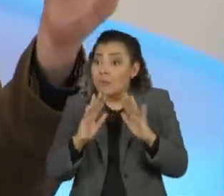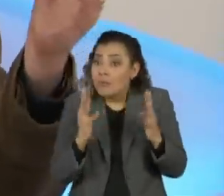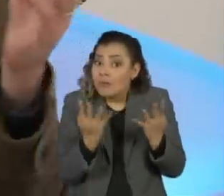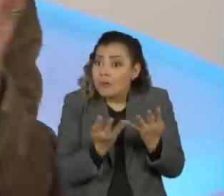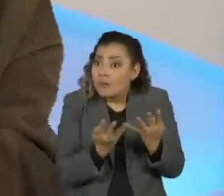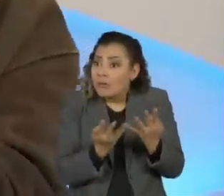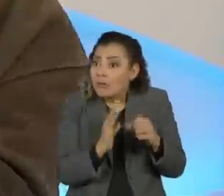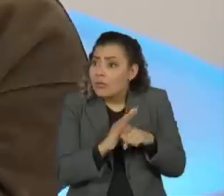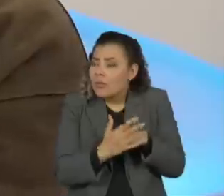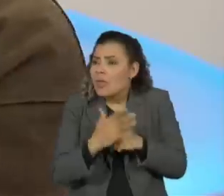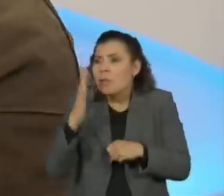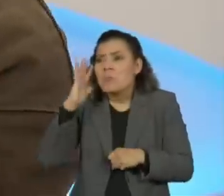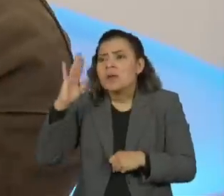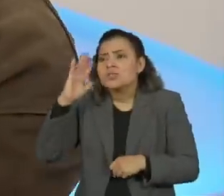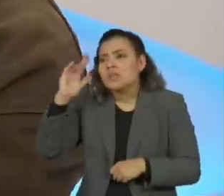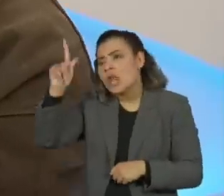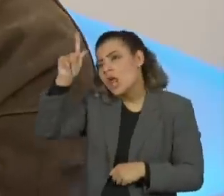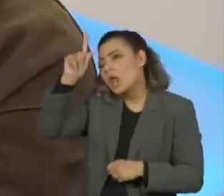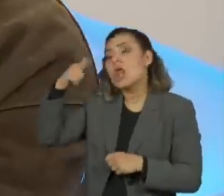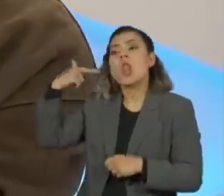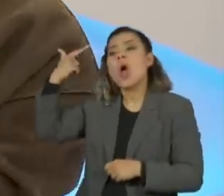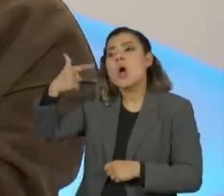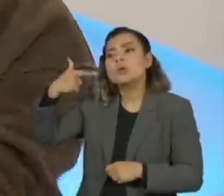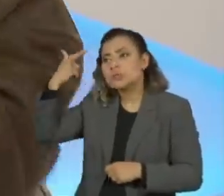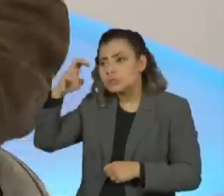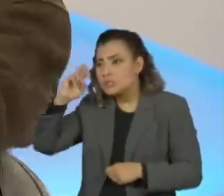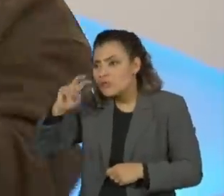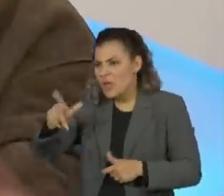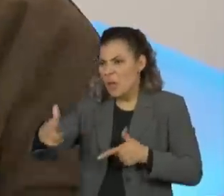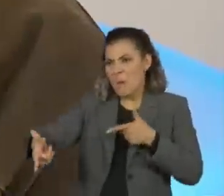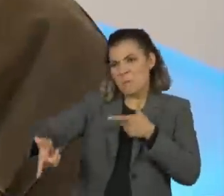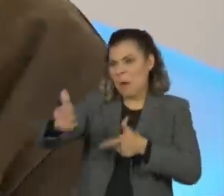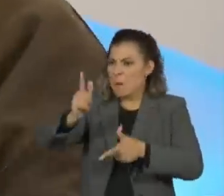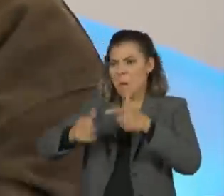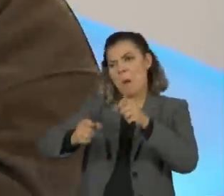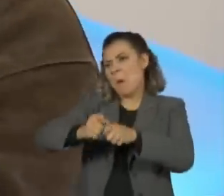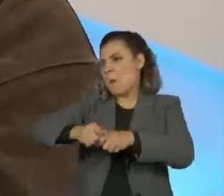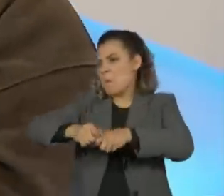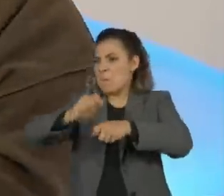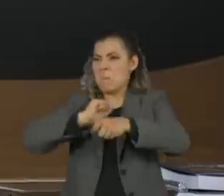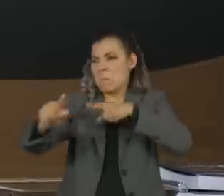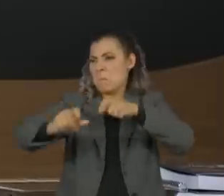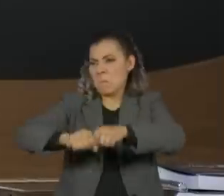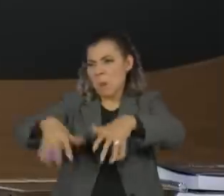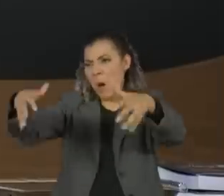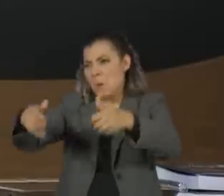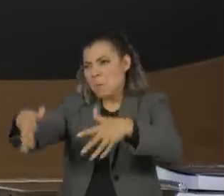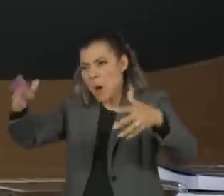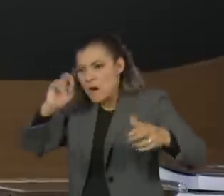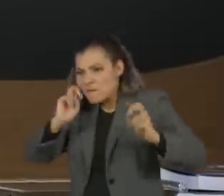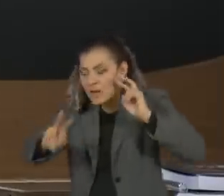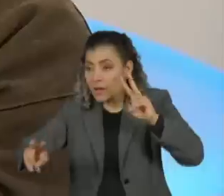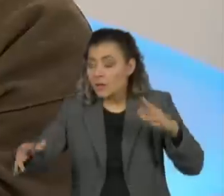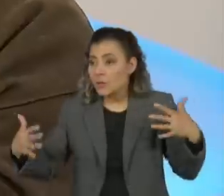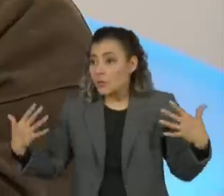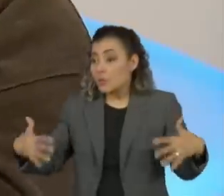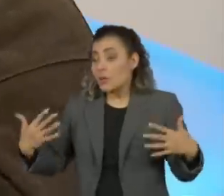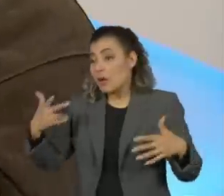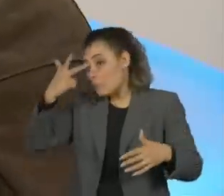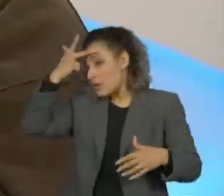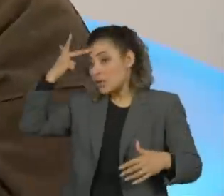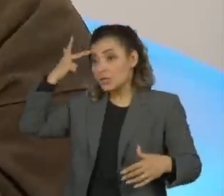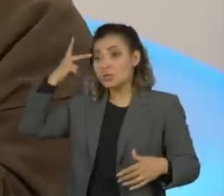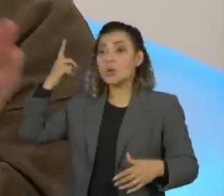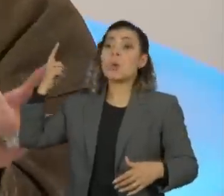bombardeio de Londres, a V2 caindo, o Churchill dizendo, vai todo mundo para o bunker. na moda agora. Aí vem um cara cantando Singing